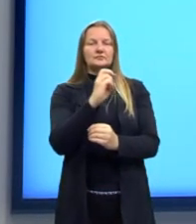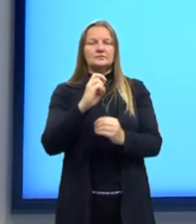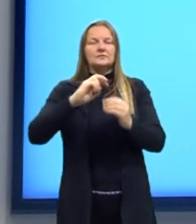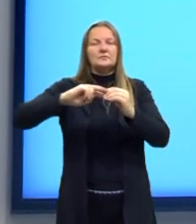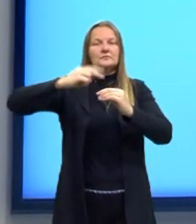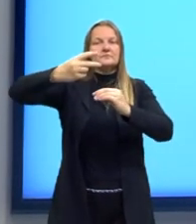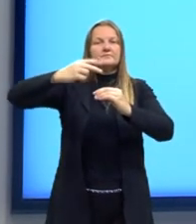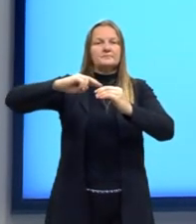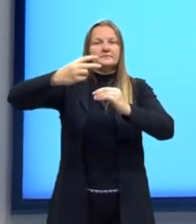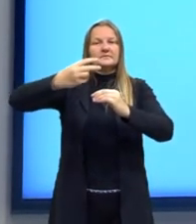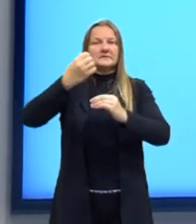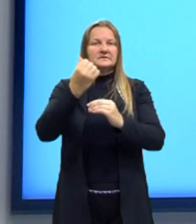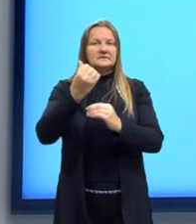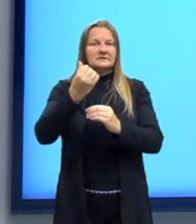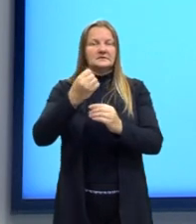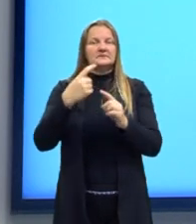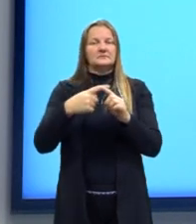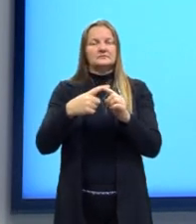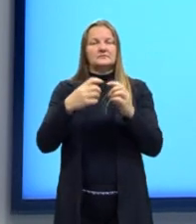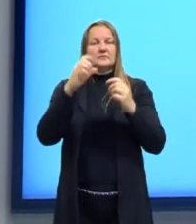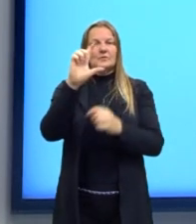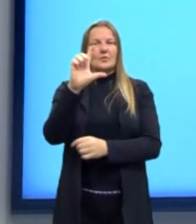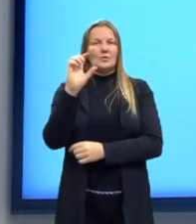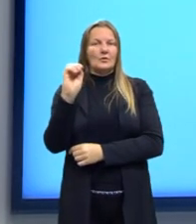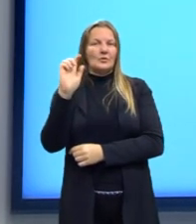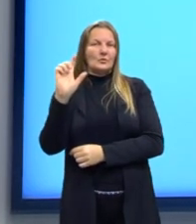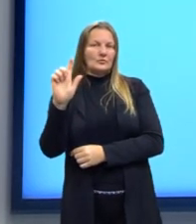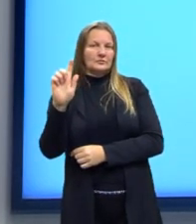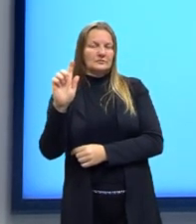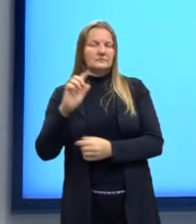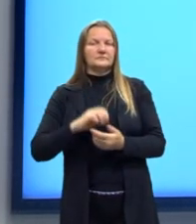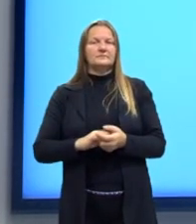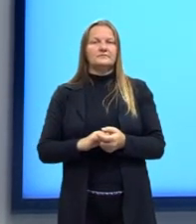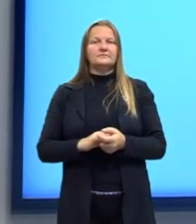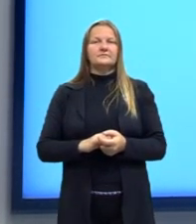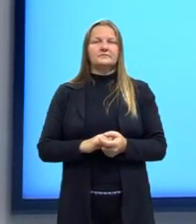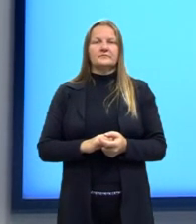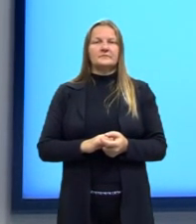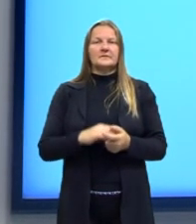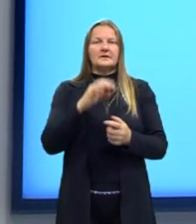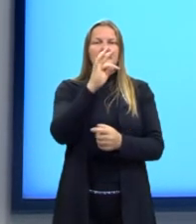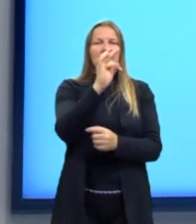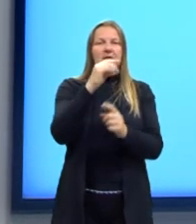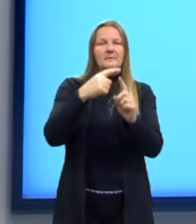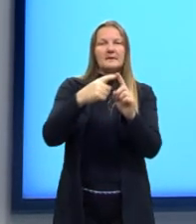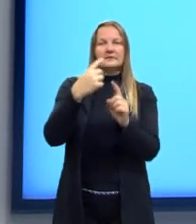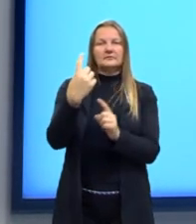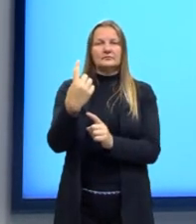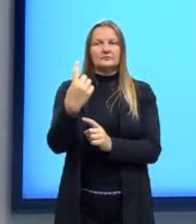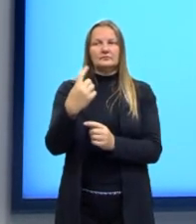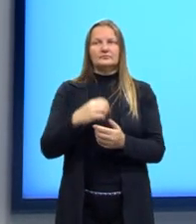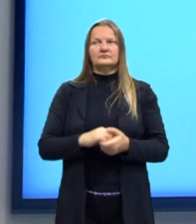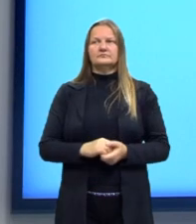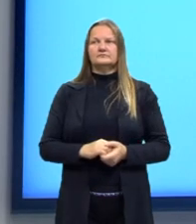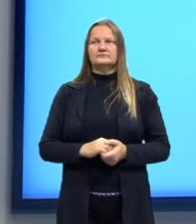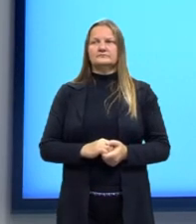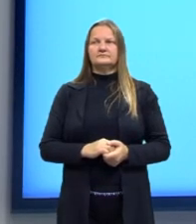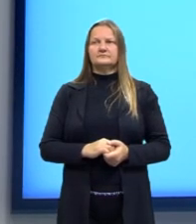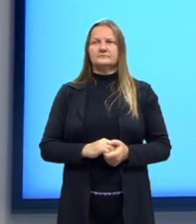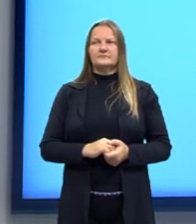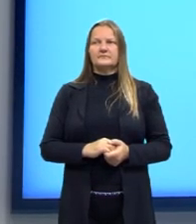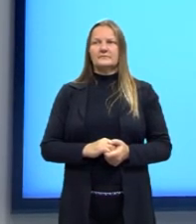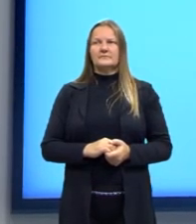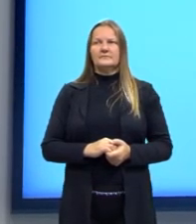expoente 6, que seria o logaritmo, igual ao T mais 1, nosso logaritmando. Então